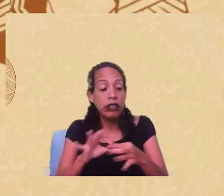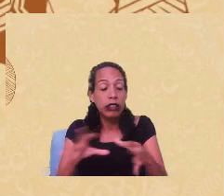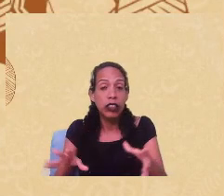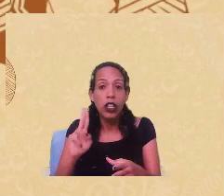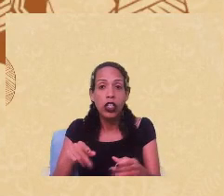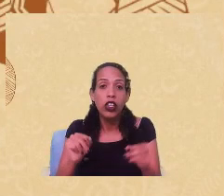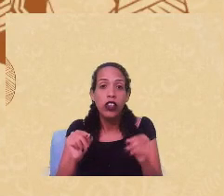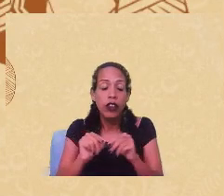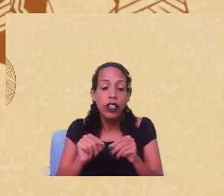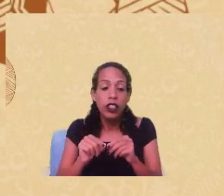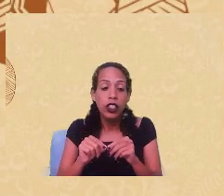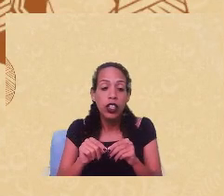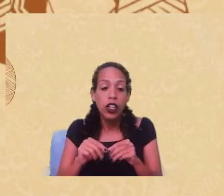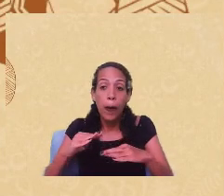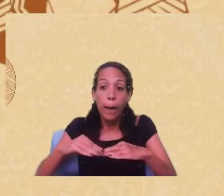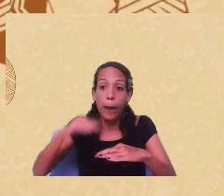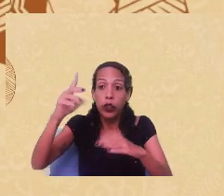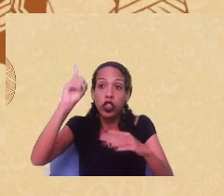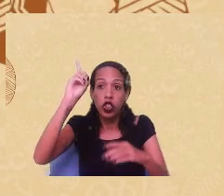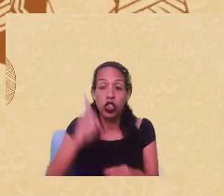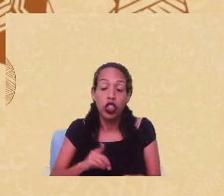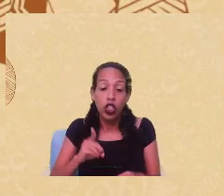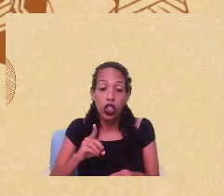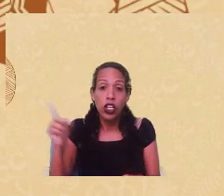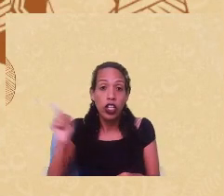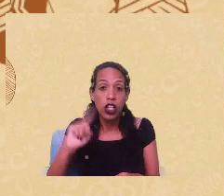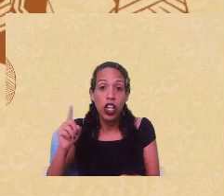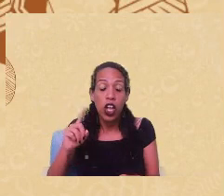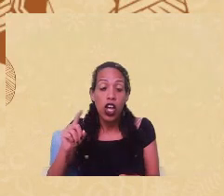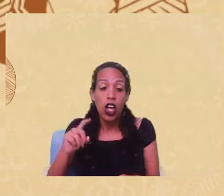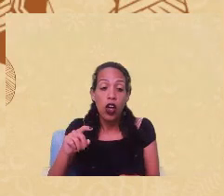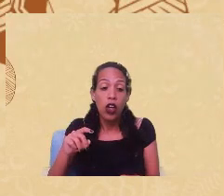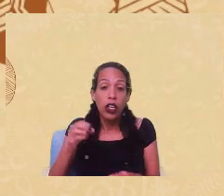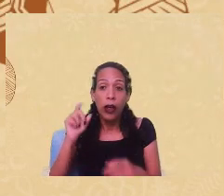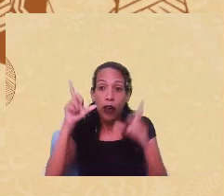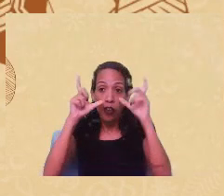promoção de direitos e não reprodução de imagens cristalizadas?